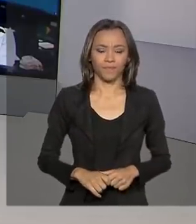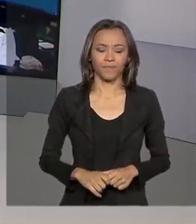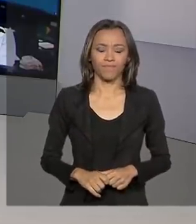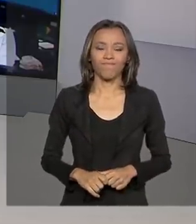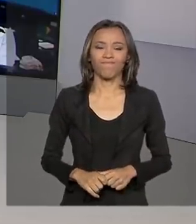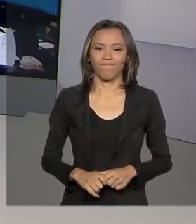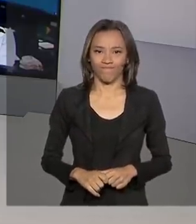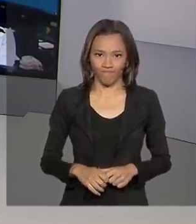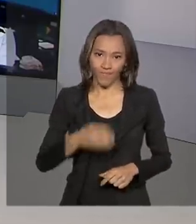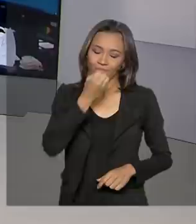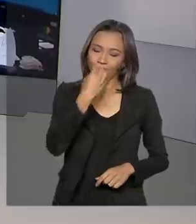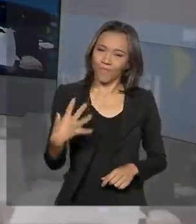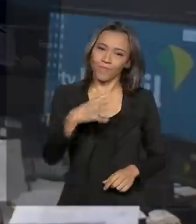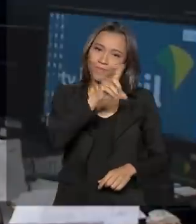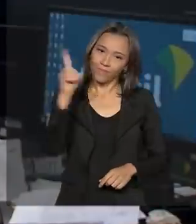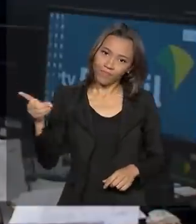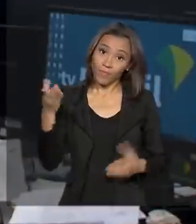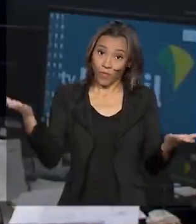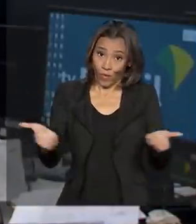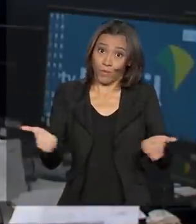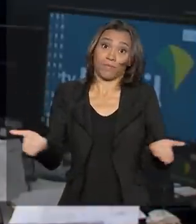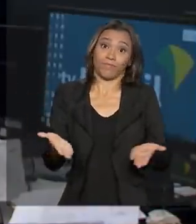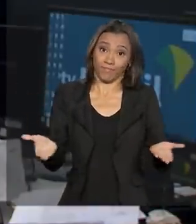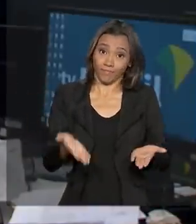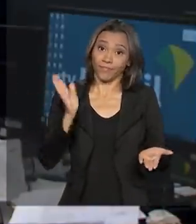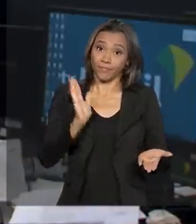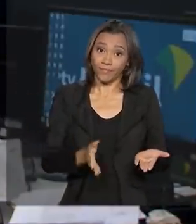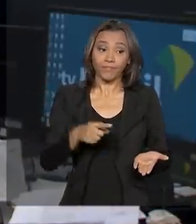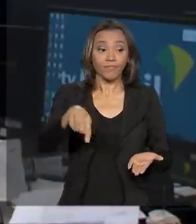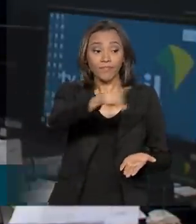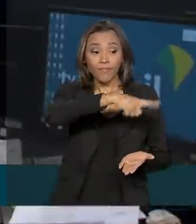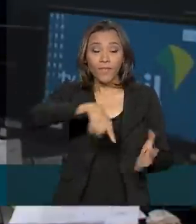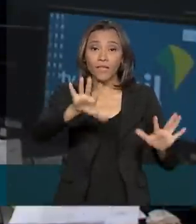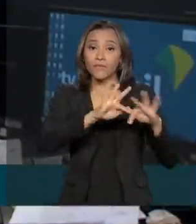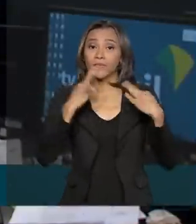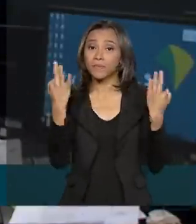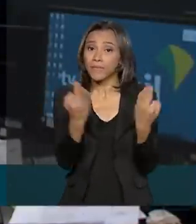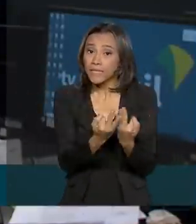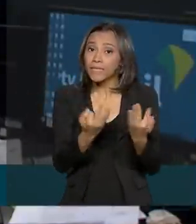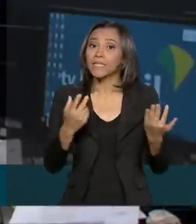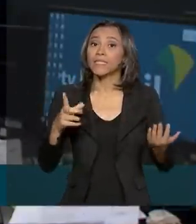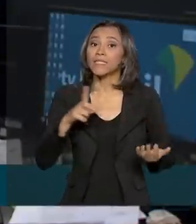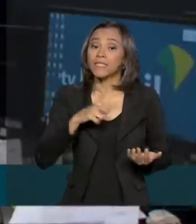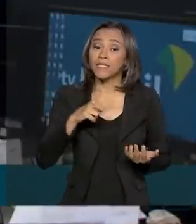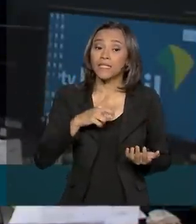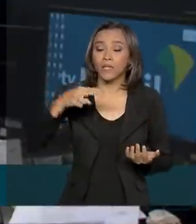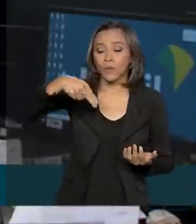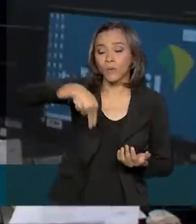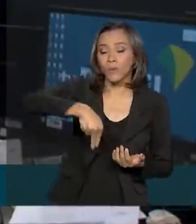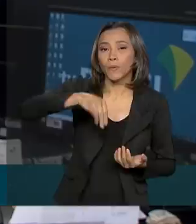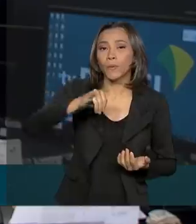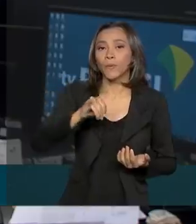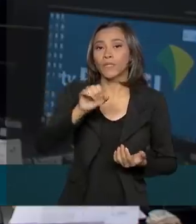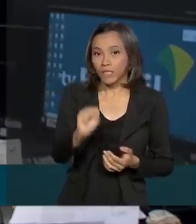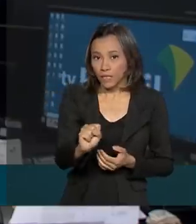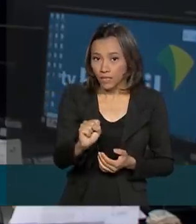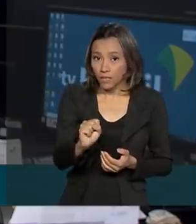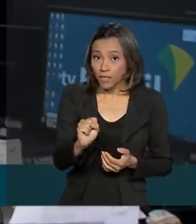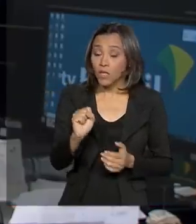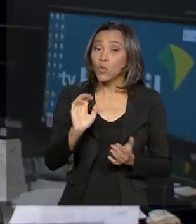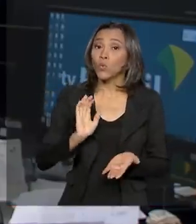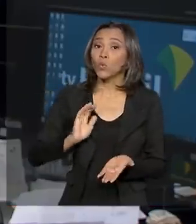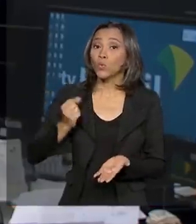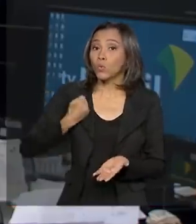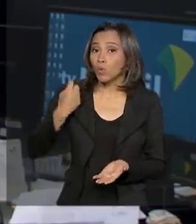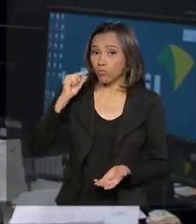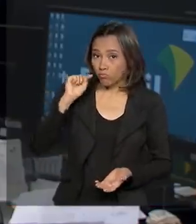Bom dia, Renata. Começam a receber hoje as famílias com o número de identificação social, o NIS, terminado em 1. Esse